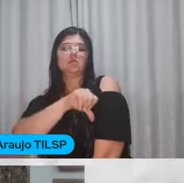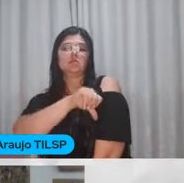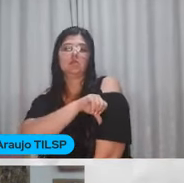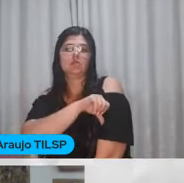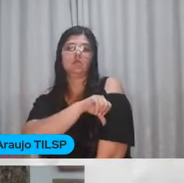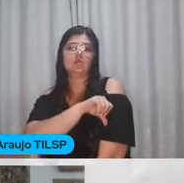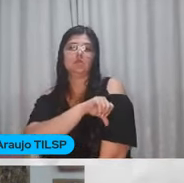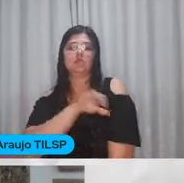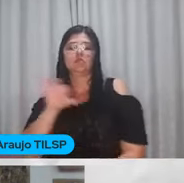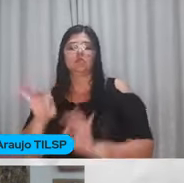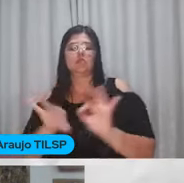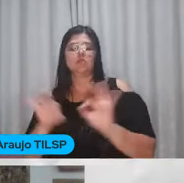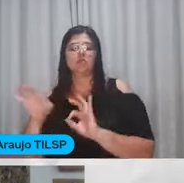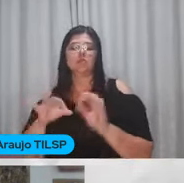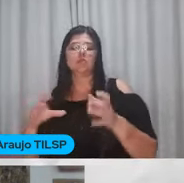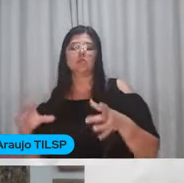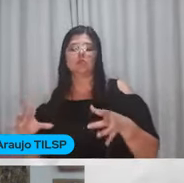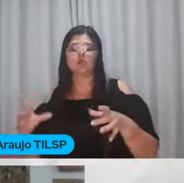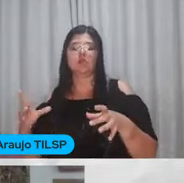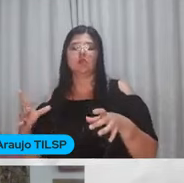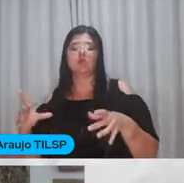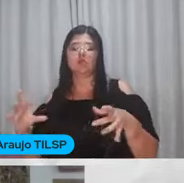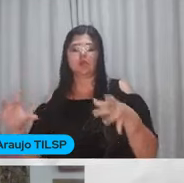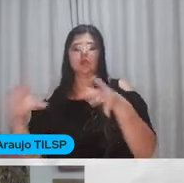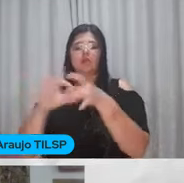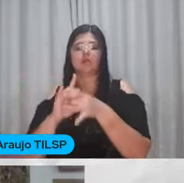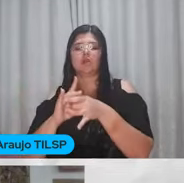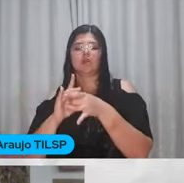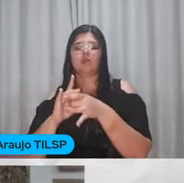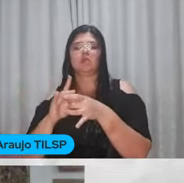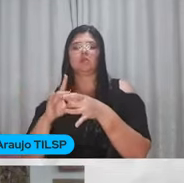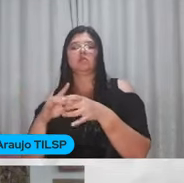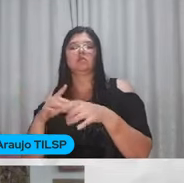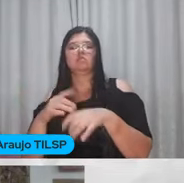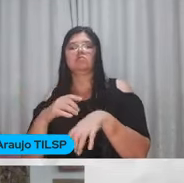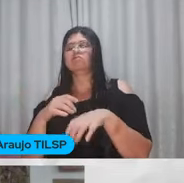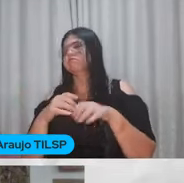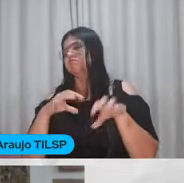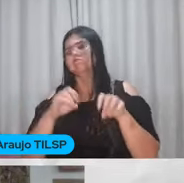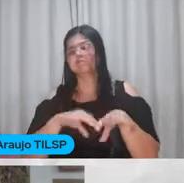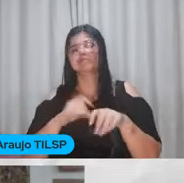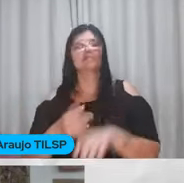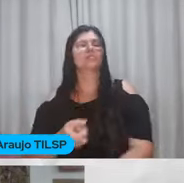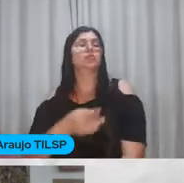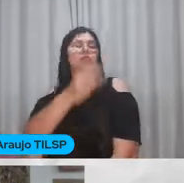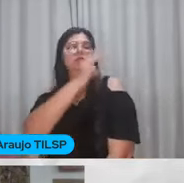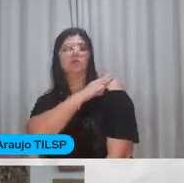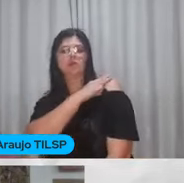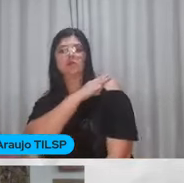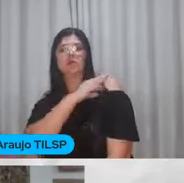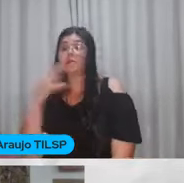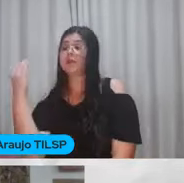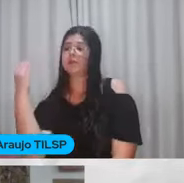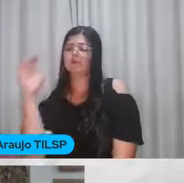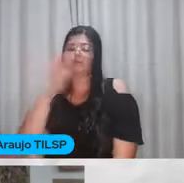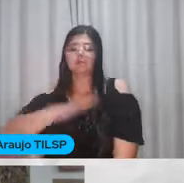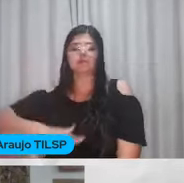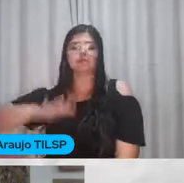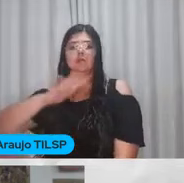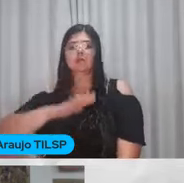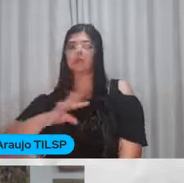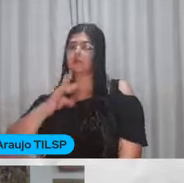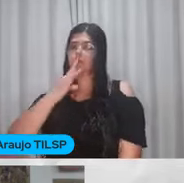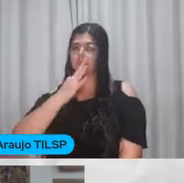Integradores E projetos De vida No ensino médio Então Quem é da área Mais de ciências Talvez